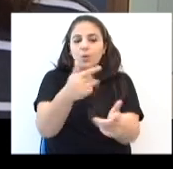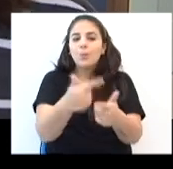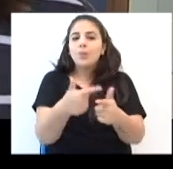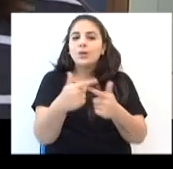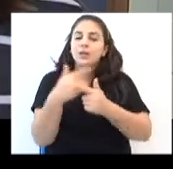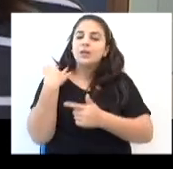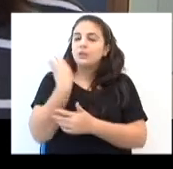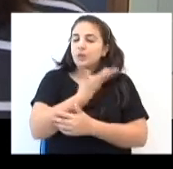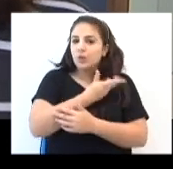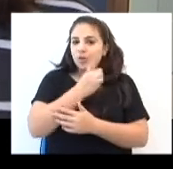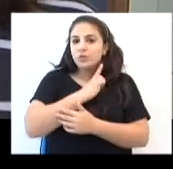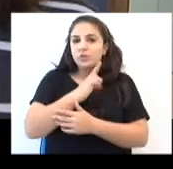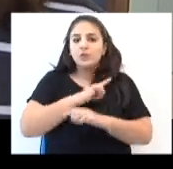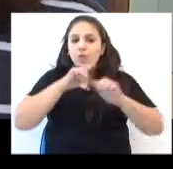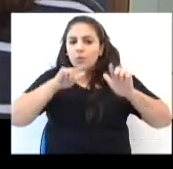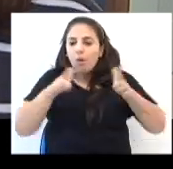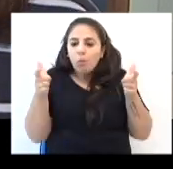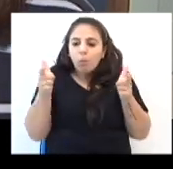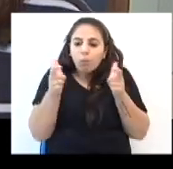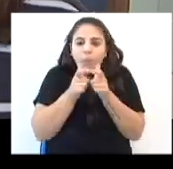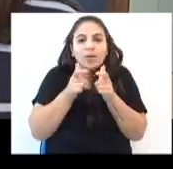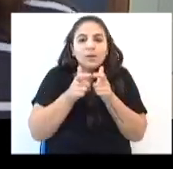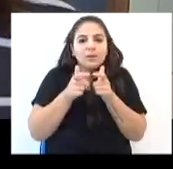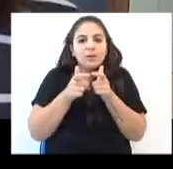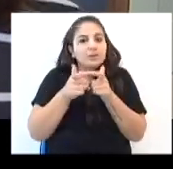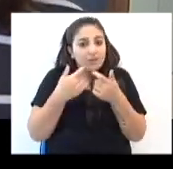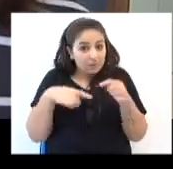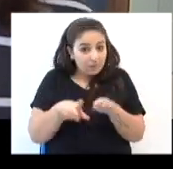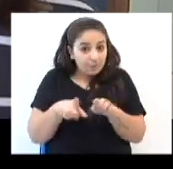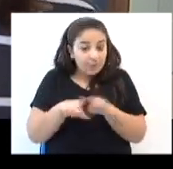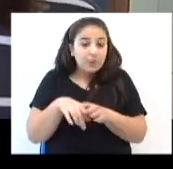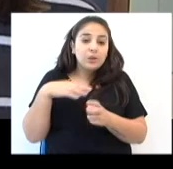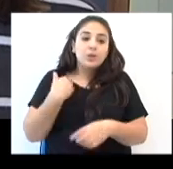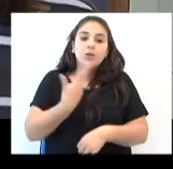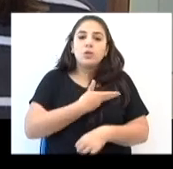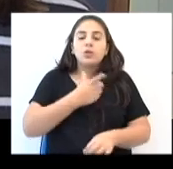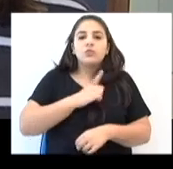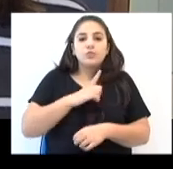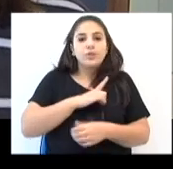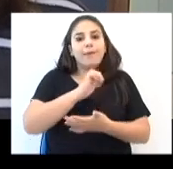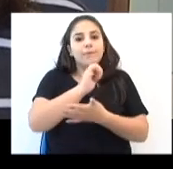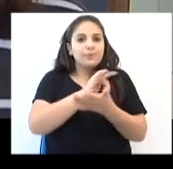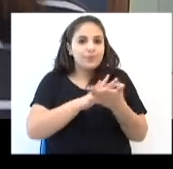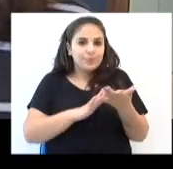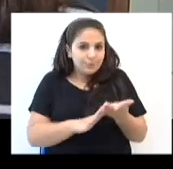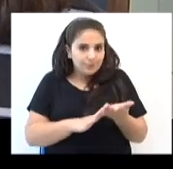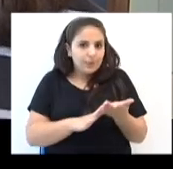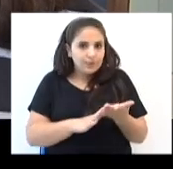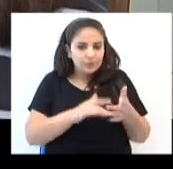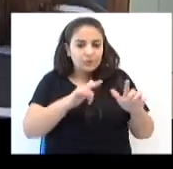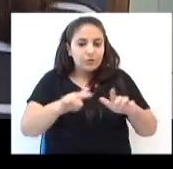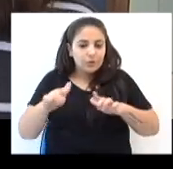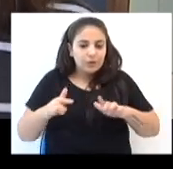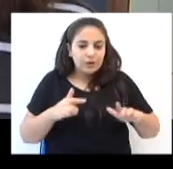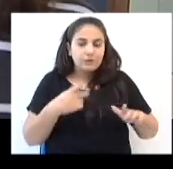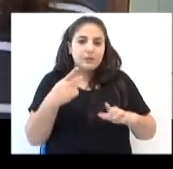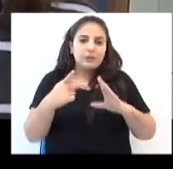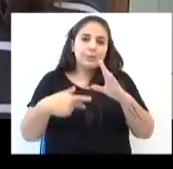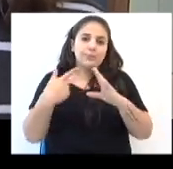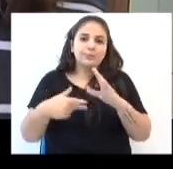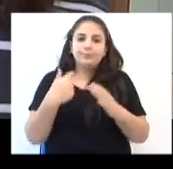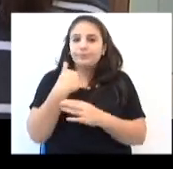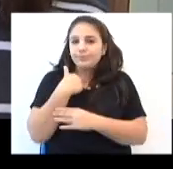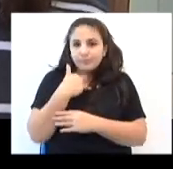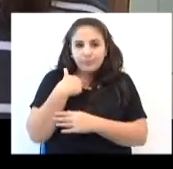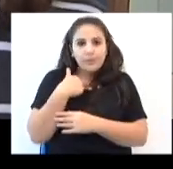porque nós tínhamos um espaço mais reduzido, consequentemente, nós tínhamos também com as atividades locais aqui